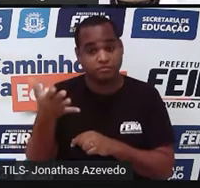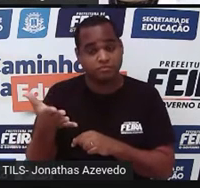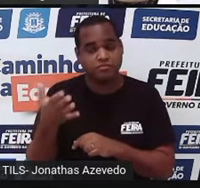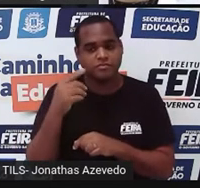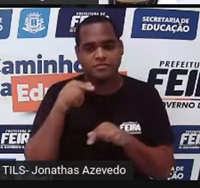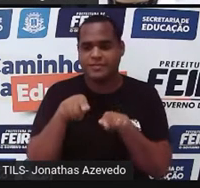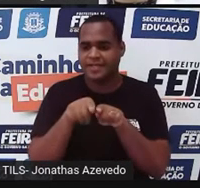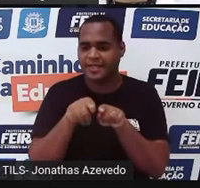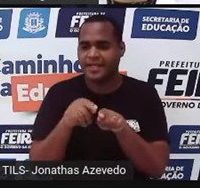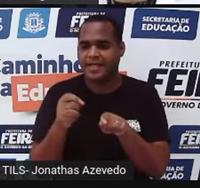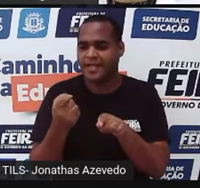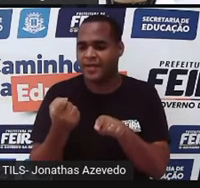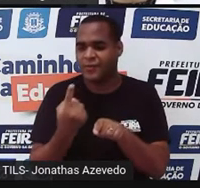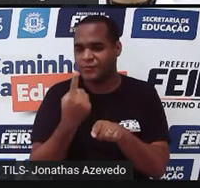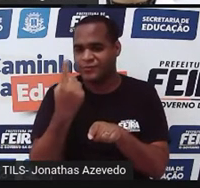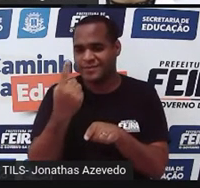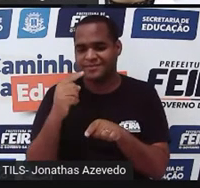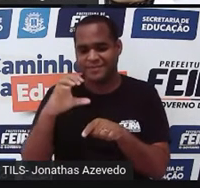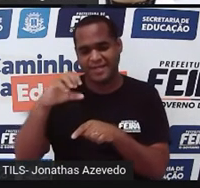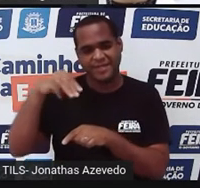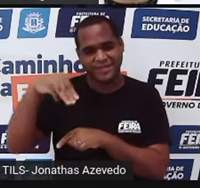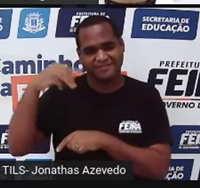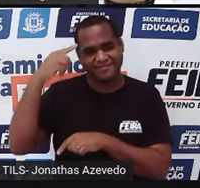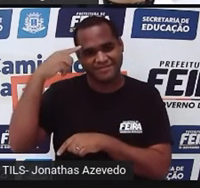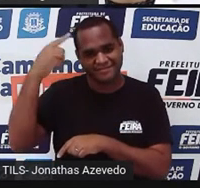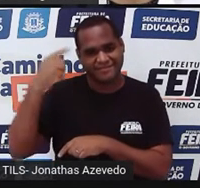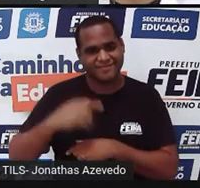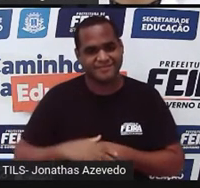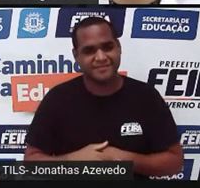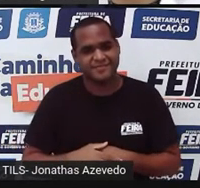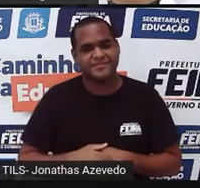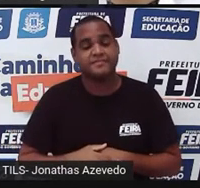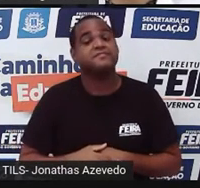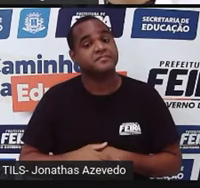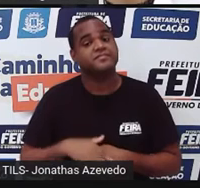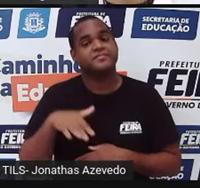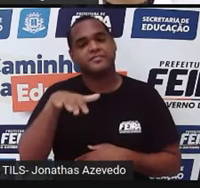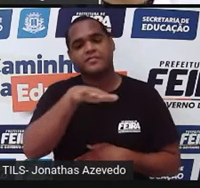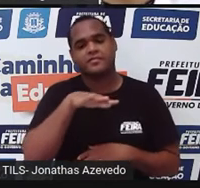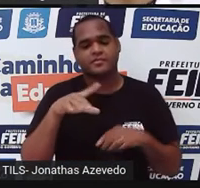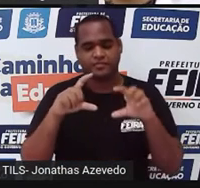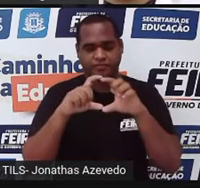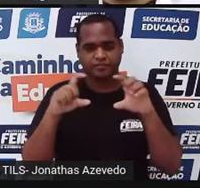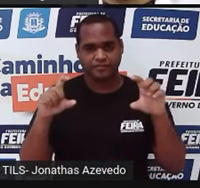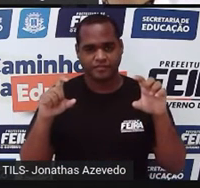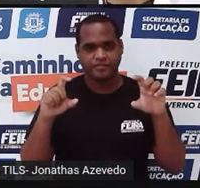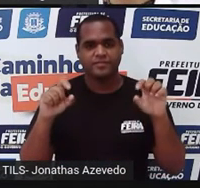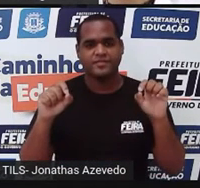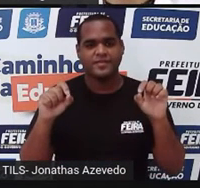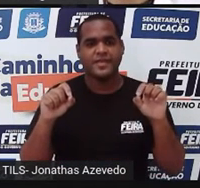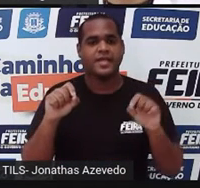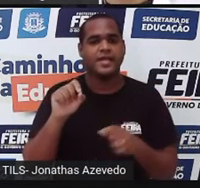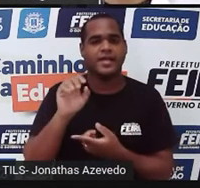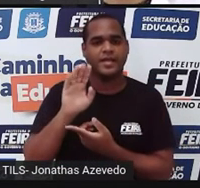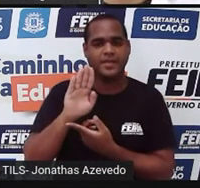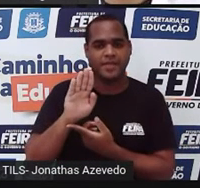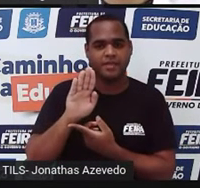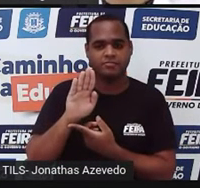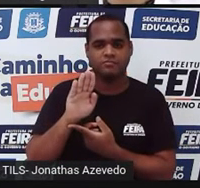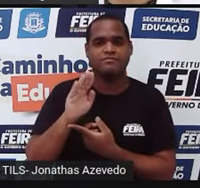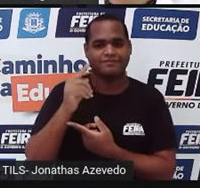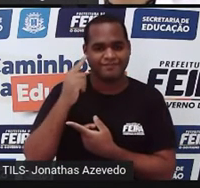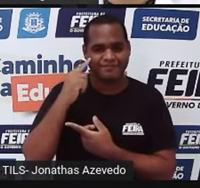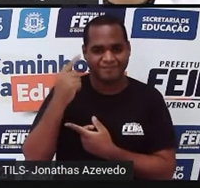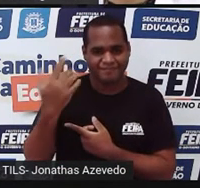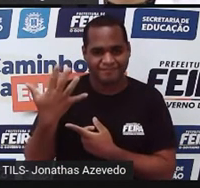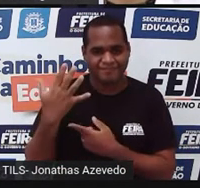a altura 2 centímetros. Então, vamos lembrar que a área de um retângulo é B, comprimento, que nesse caso é